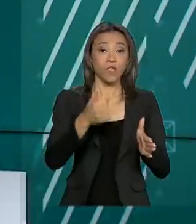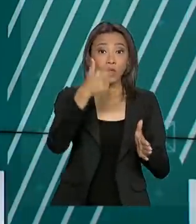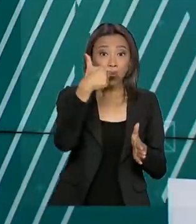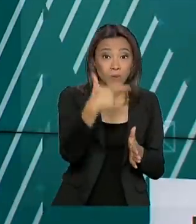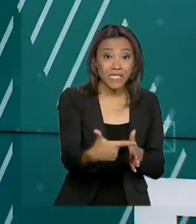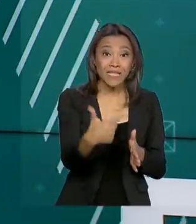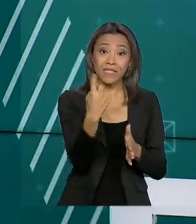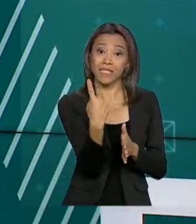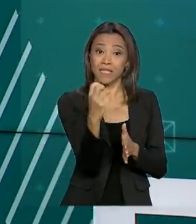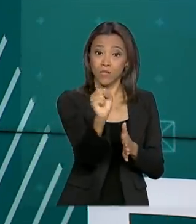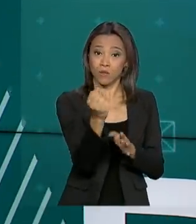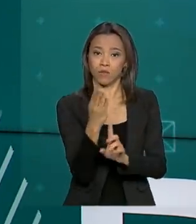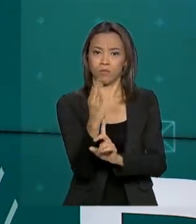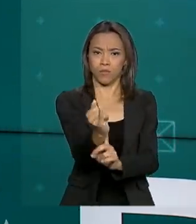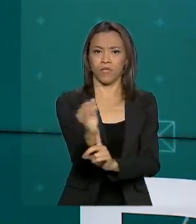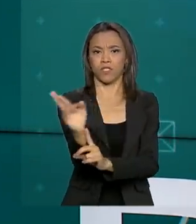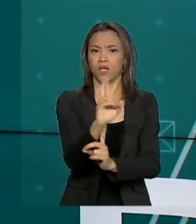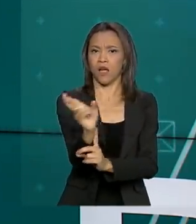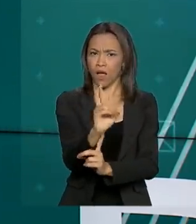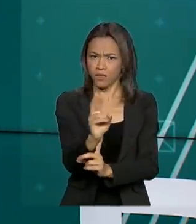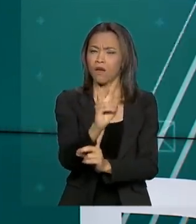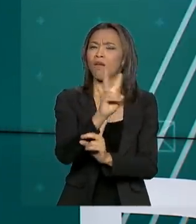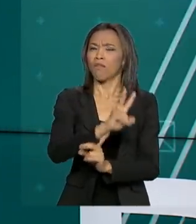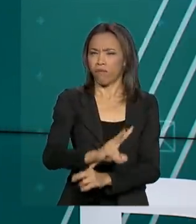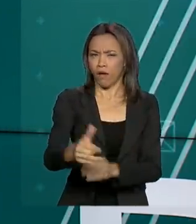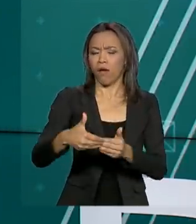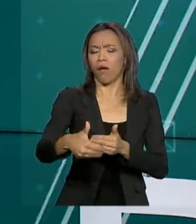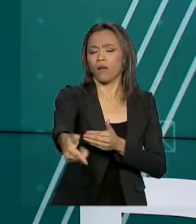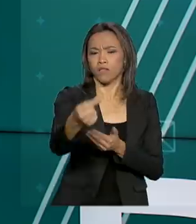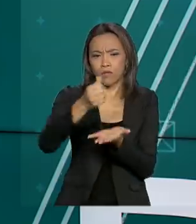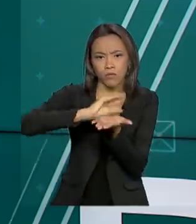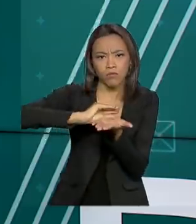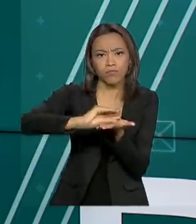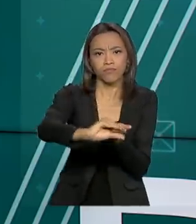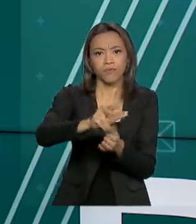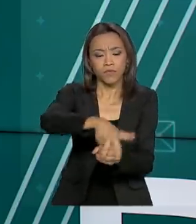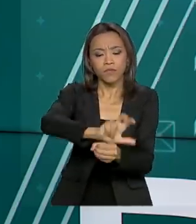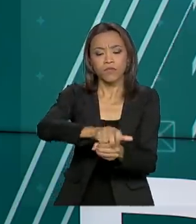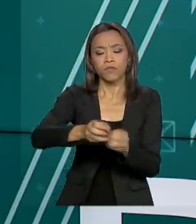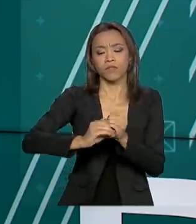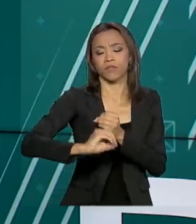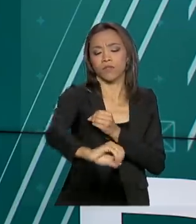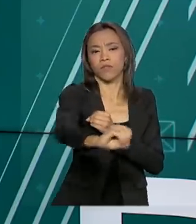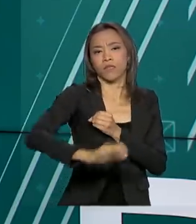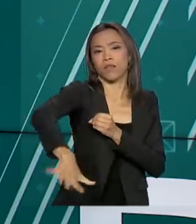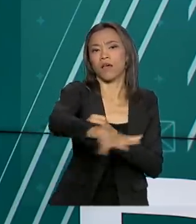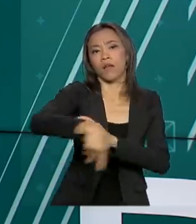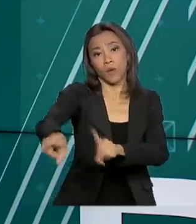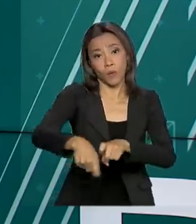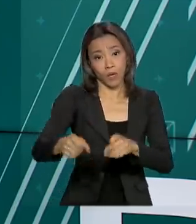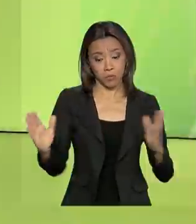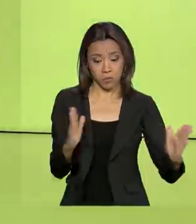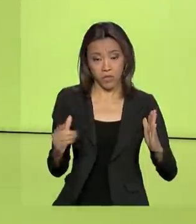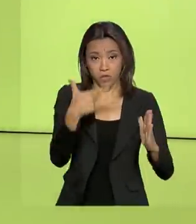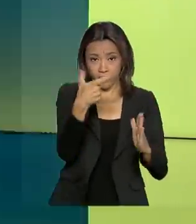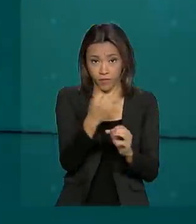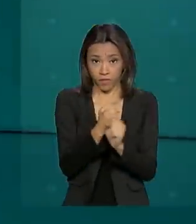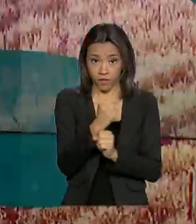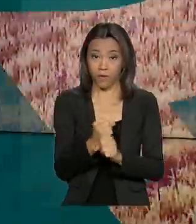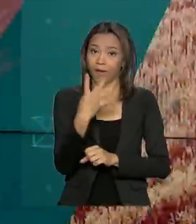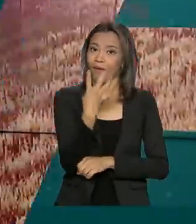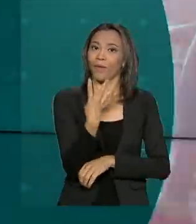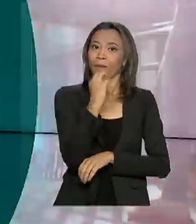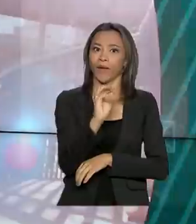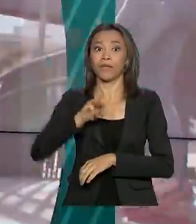218 bilhões de reais vão ser investidos em saneamento básico rural nos próximos 20 anos. 40 milhões